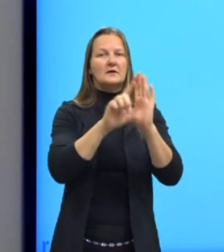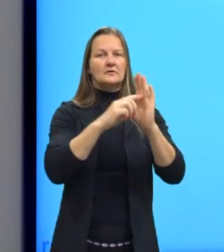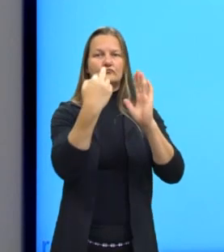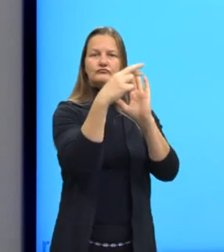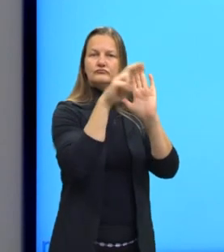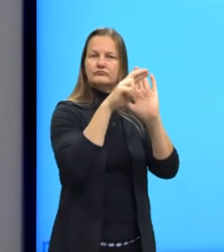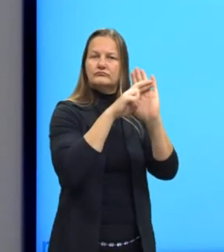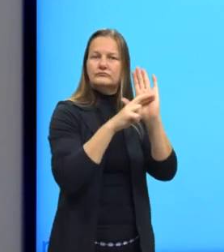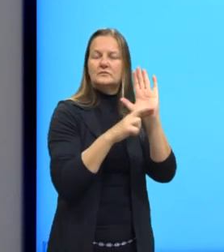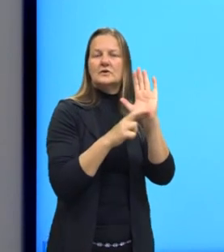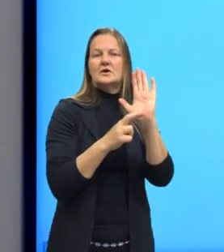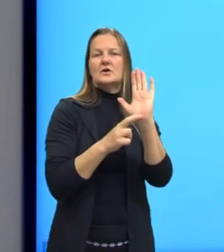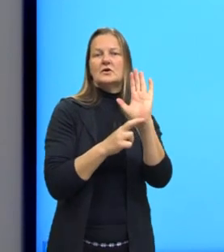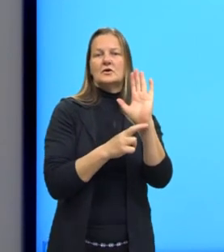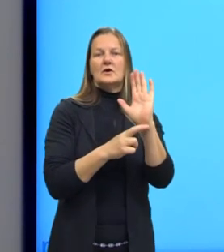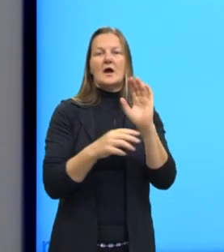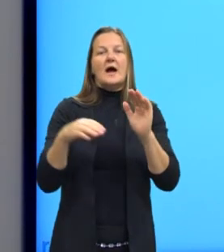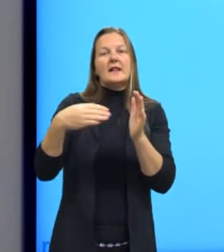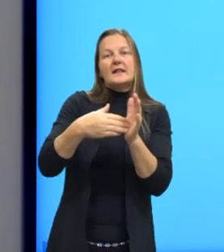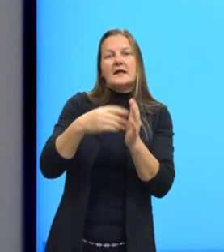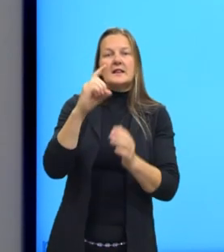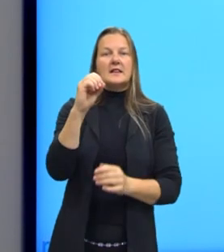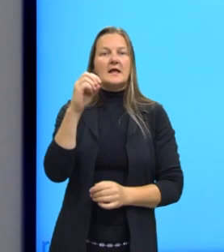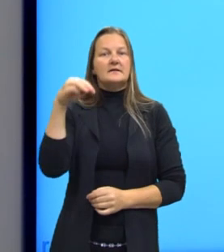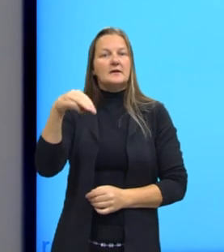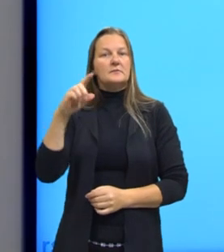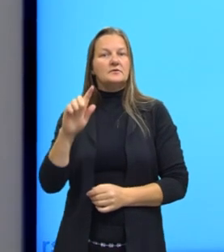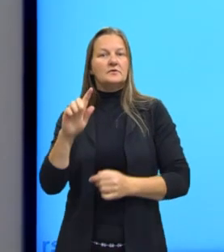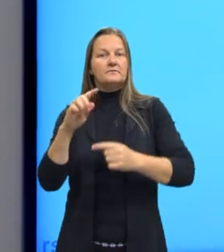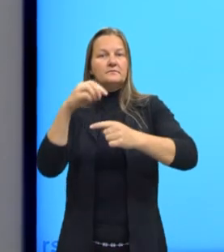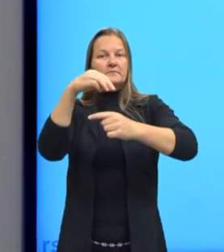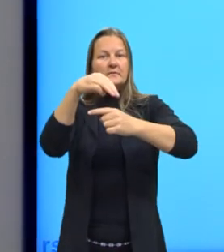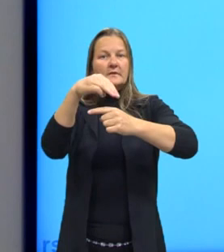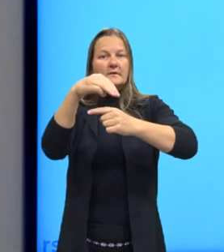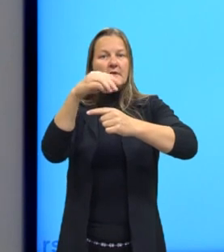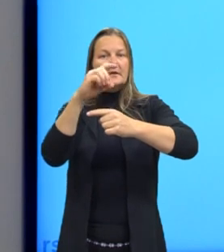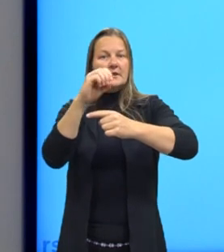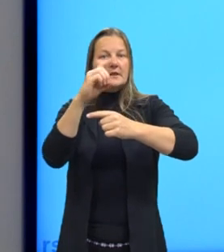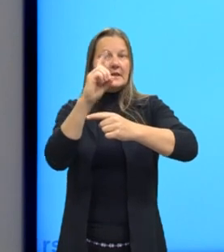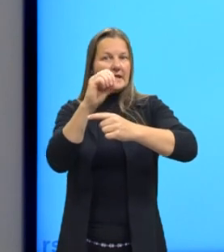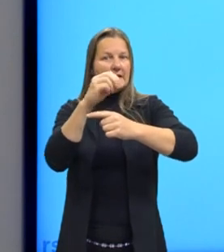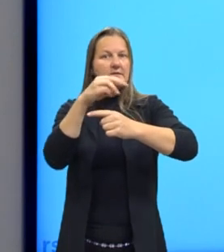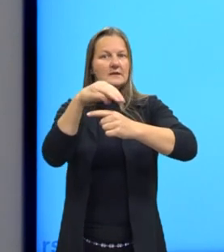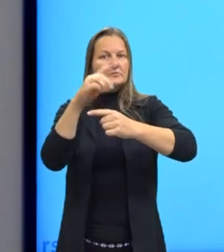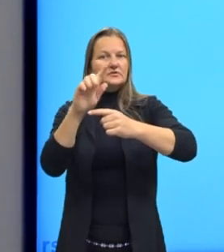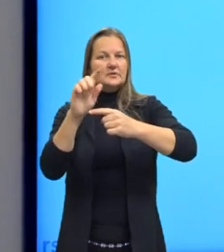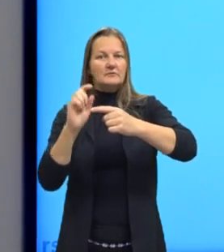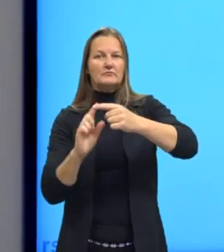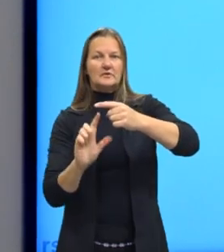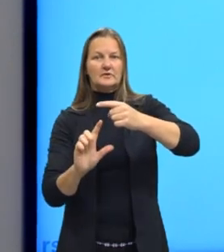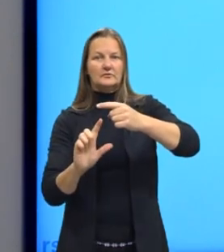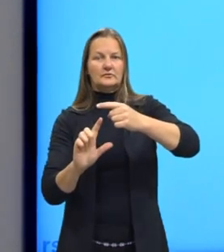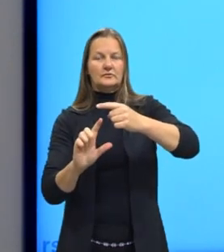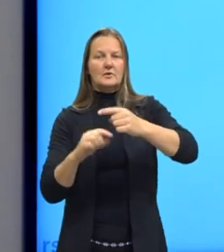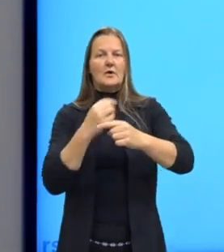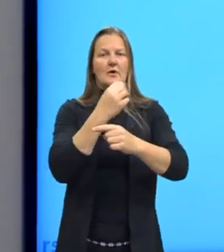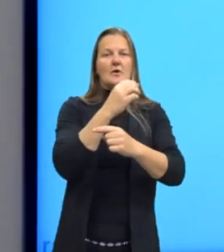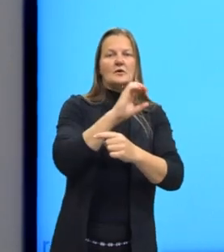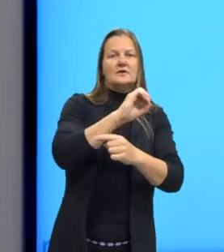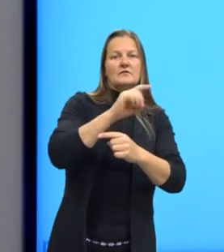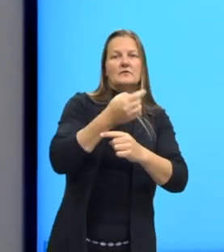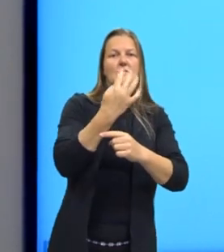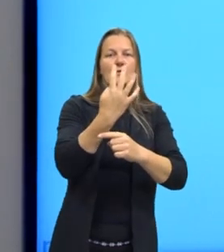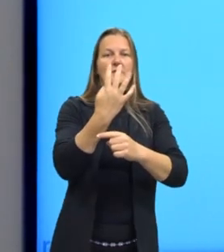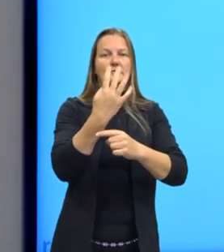concentração em até 10mg por litro para a sola agrícola e 0,4mg por